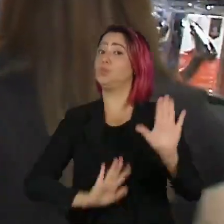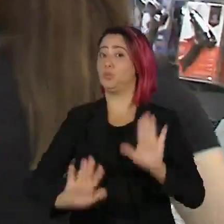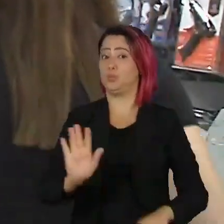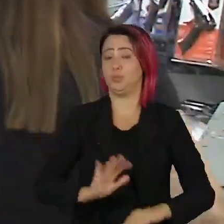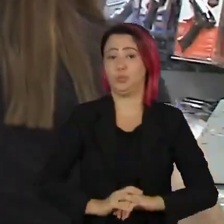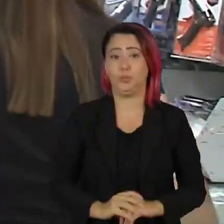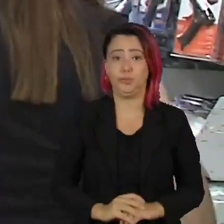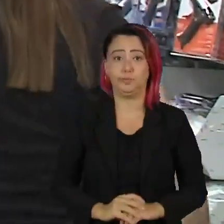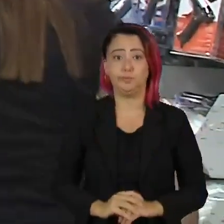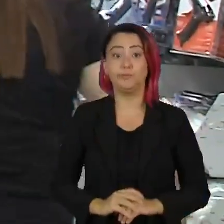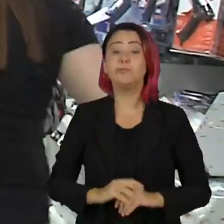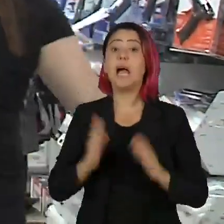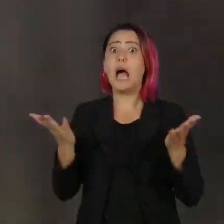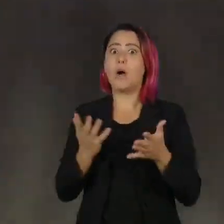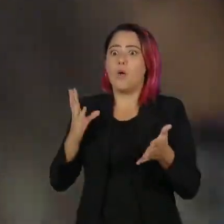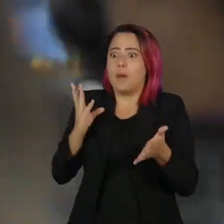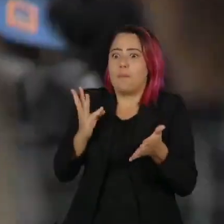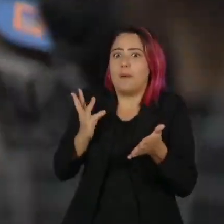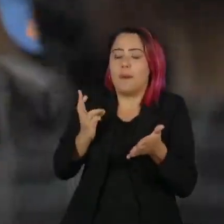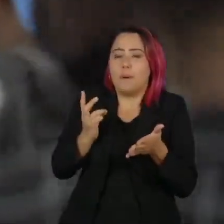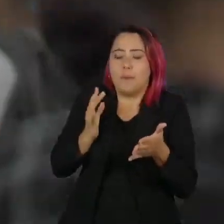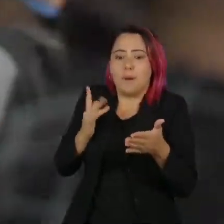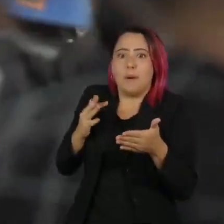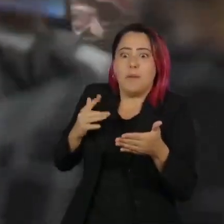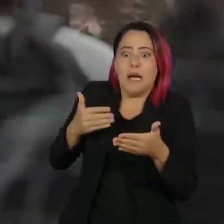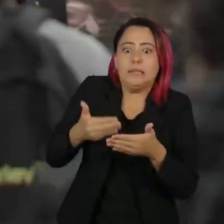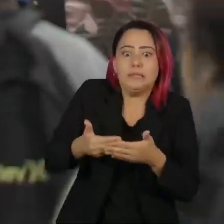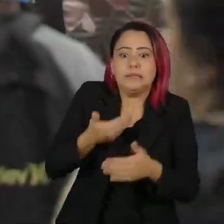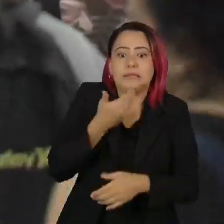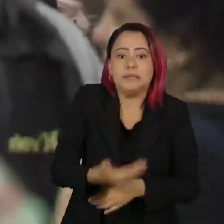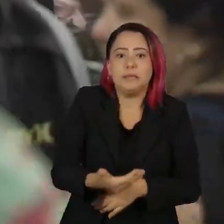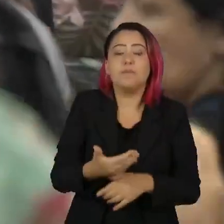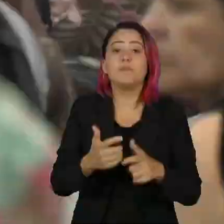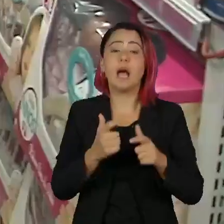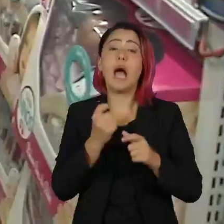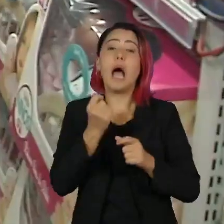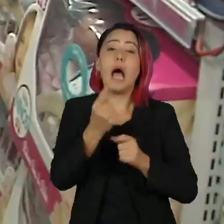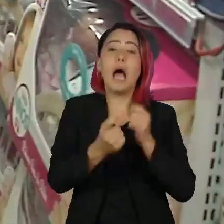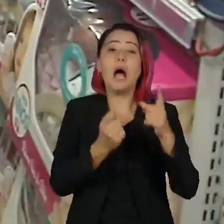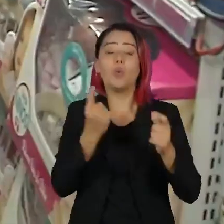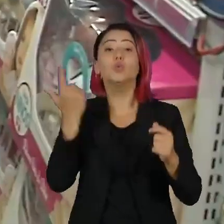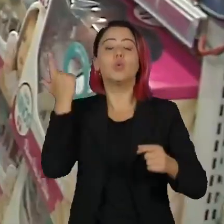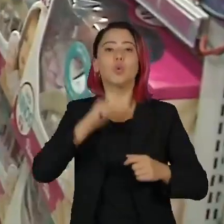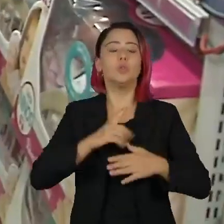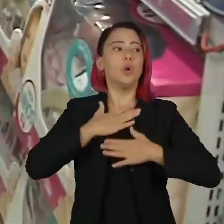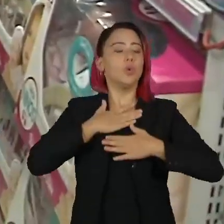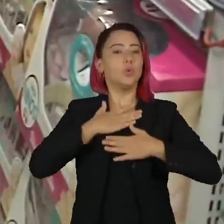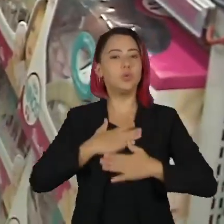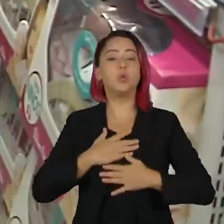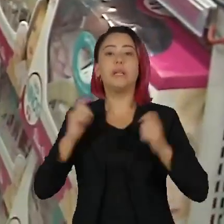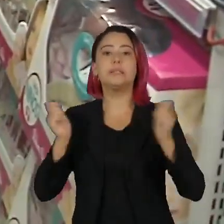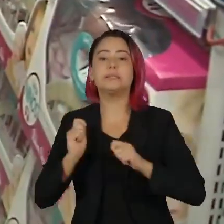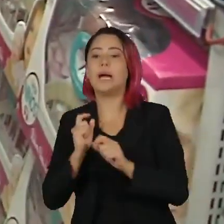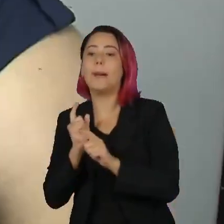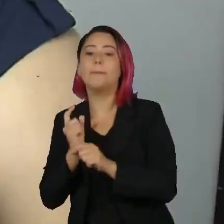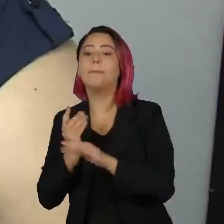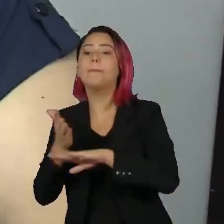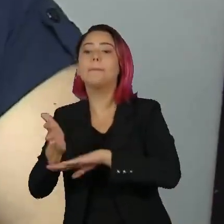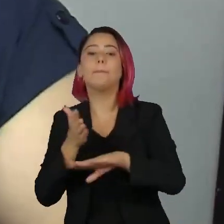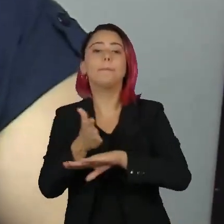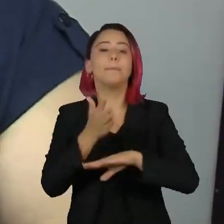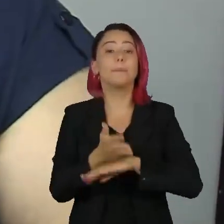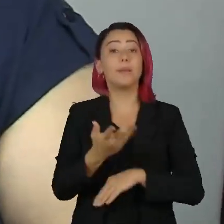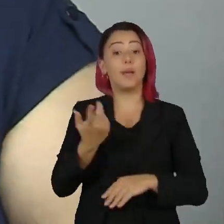Na contagem regressiva para o Natal, muita gente só conseguiu acertar os ponteiros e comprar os presentes nesta sexta.